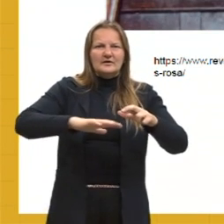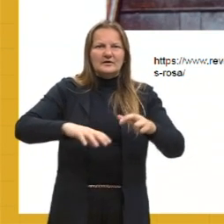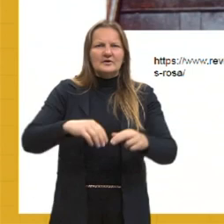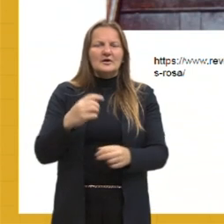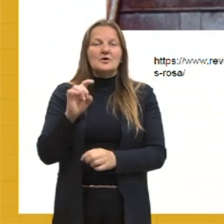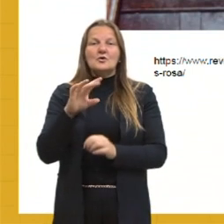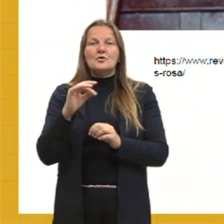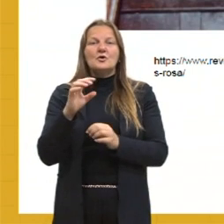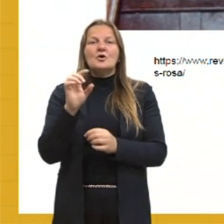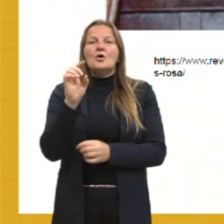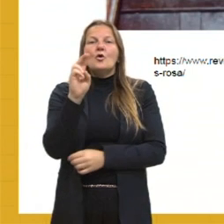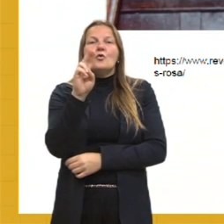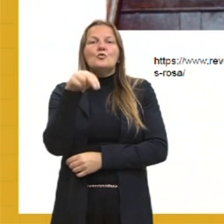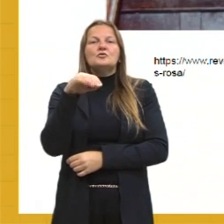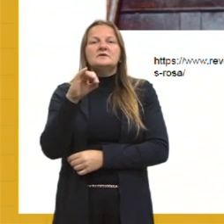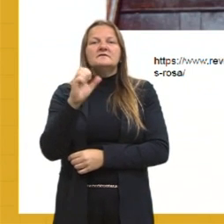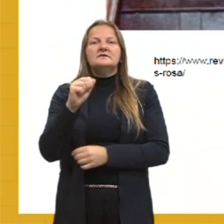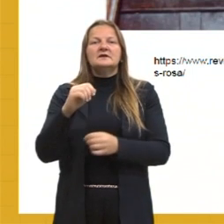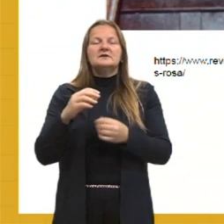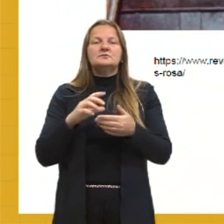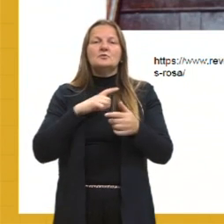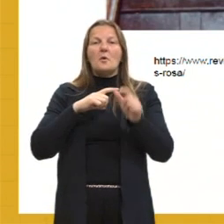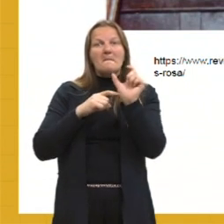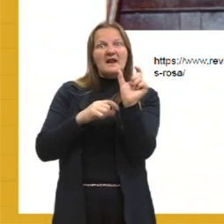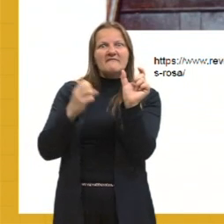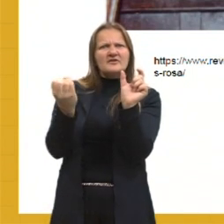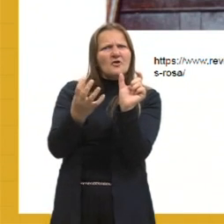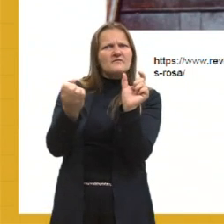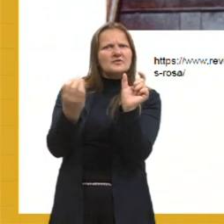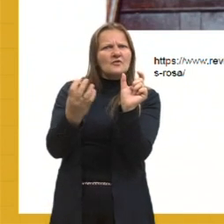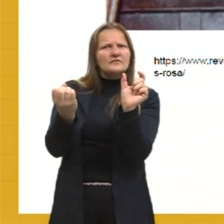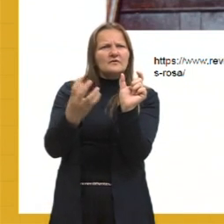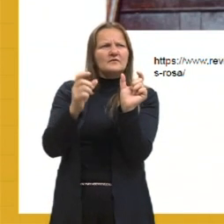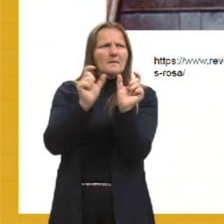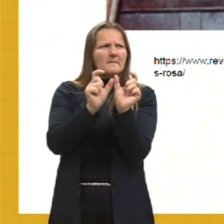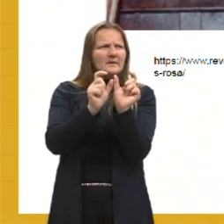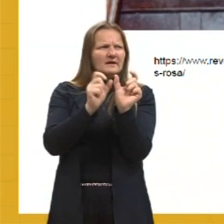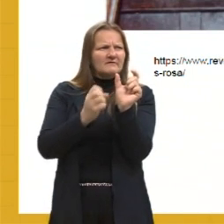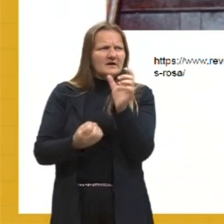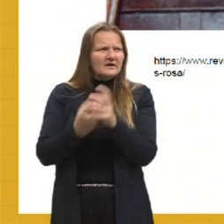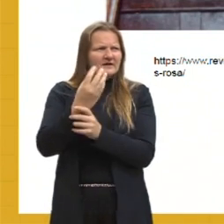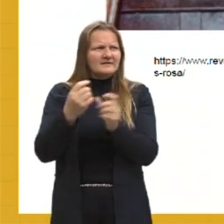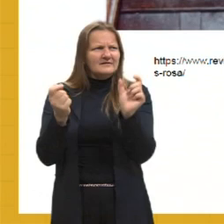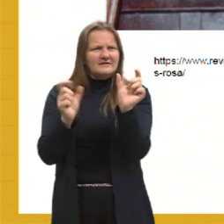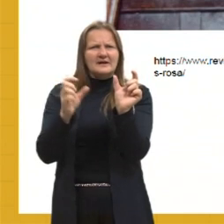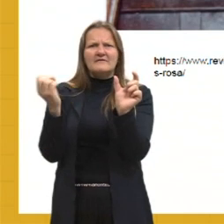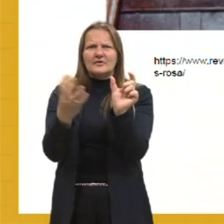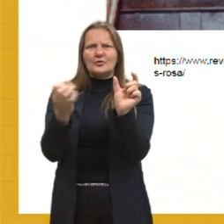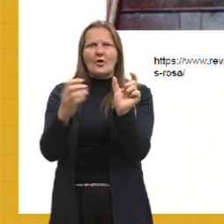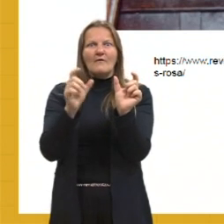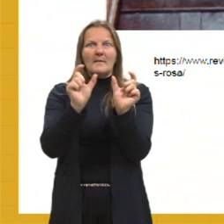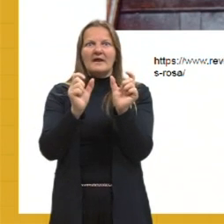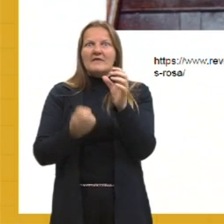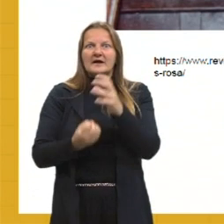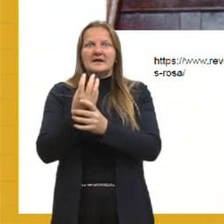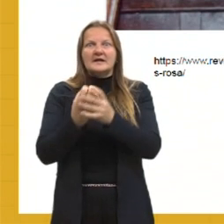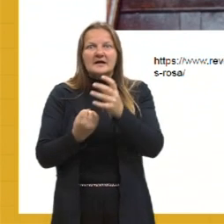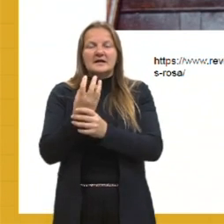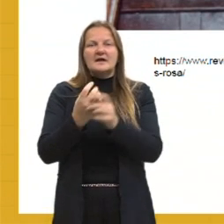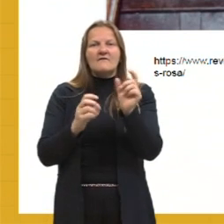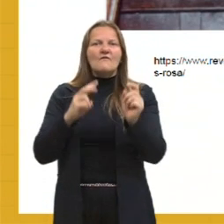o universalismo, neologismos, né? Então, ele foi um grande neologista, essa questão de criação de novas palavras, de um novo